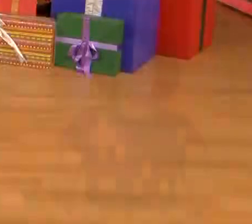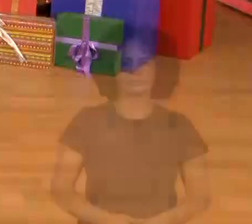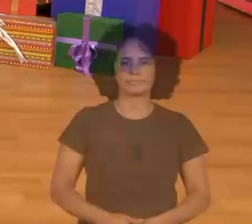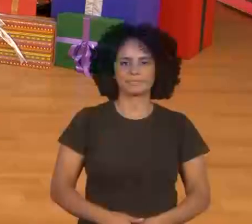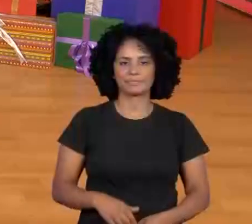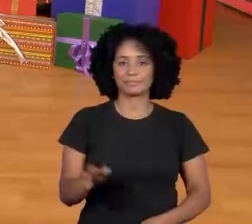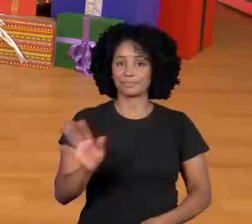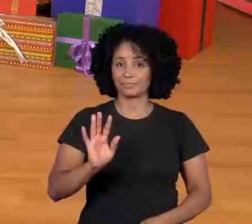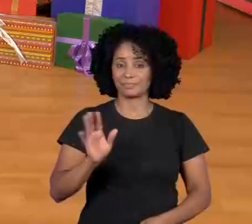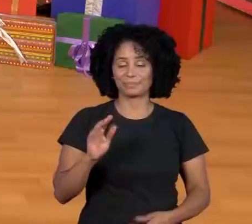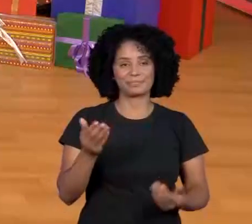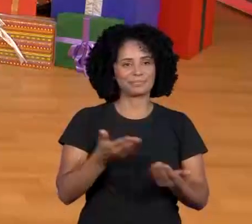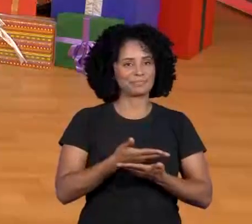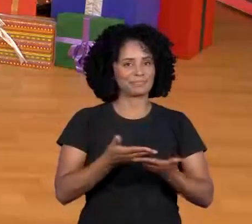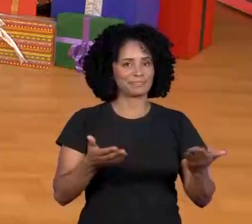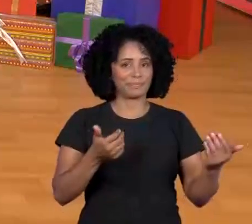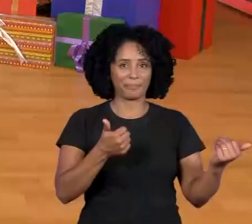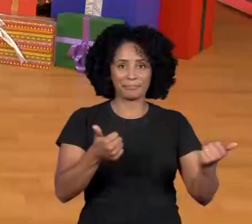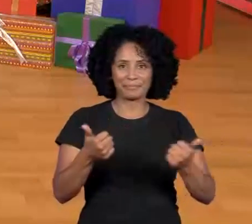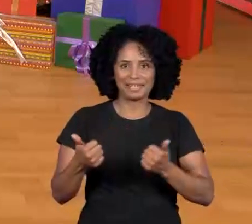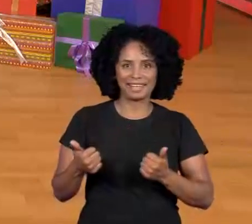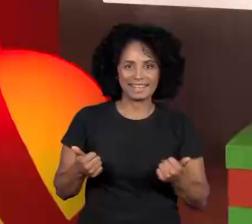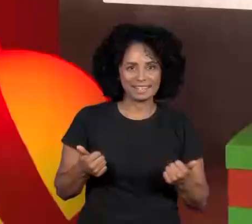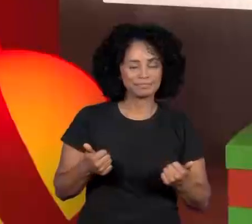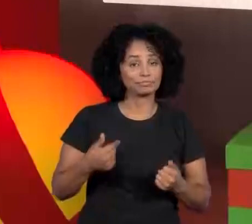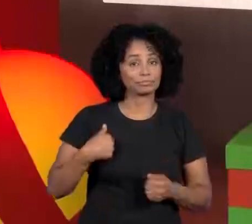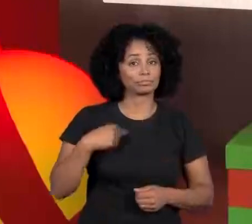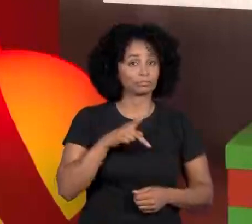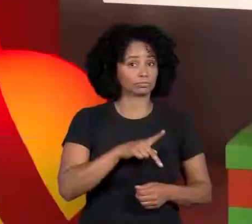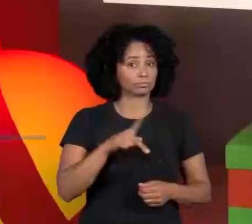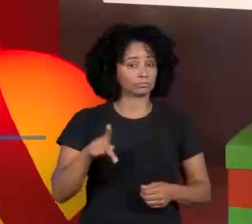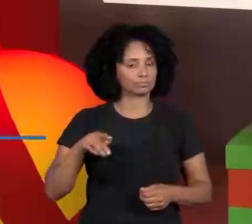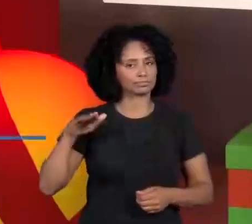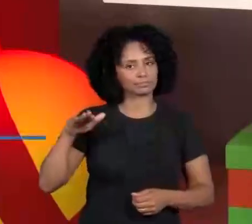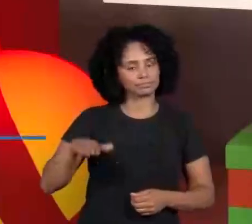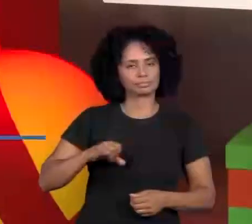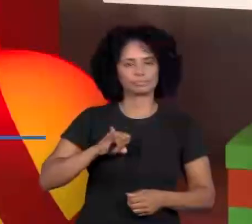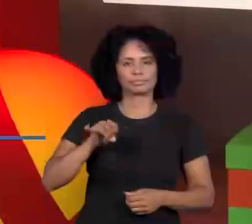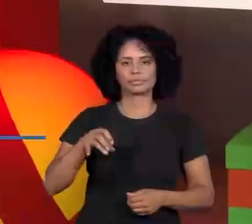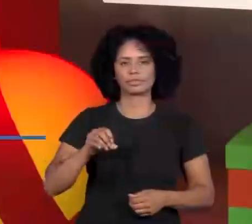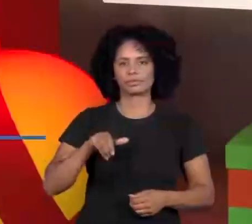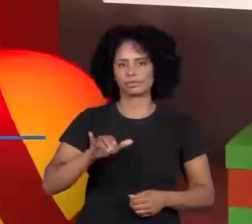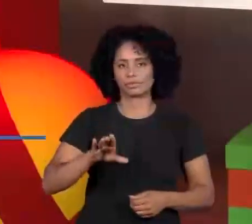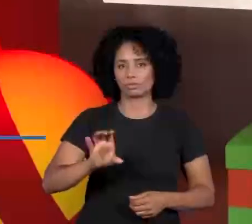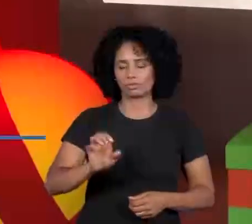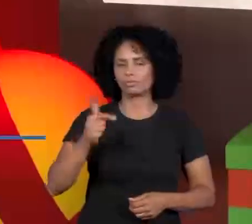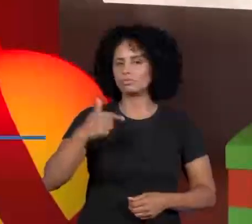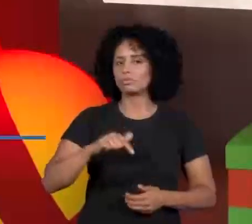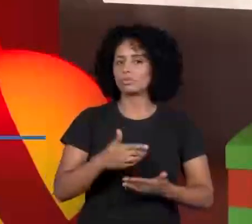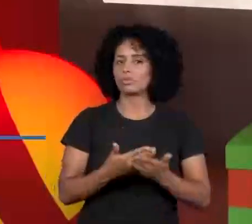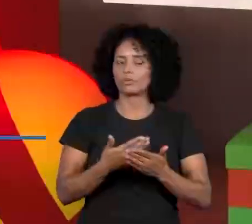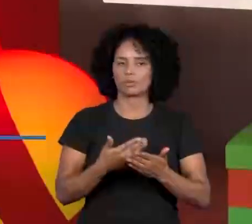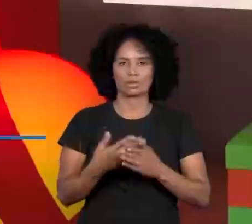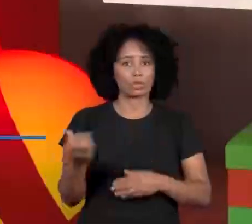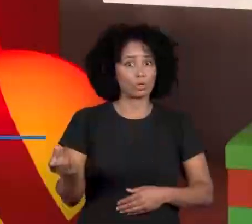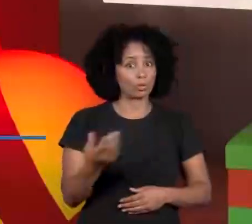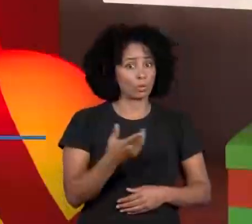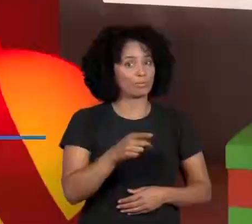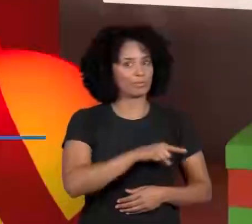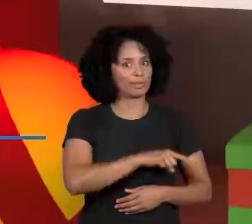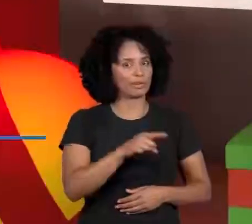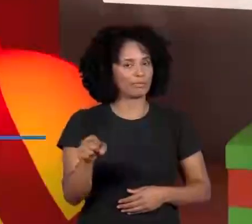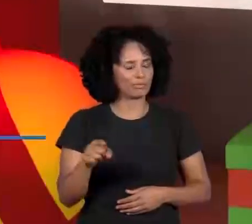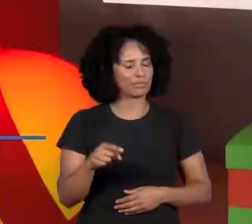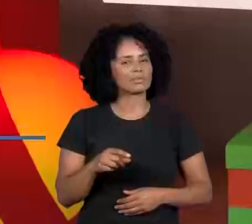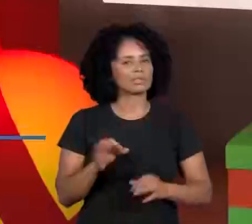Olá, estudantes! Tudo bom com vocês? Eu sou a professora Joyce e essa é mais uma aula inédita para vocês que